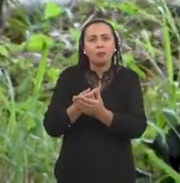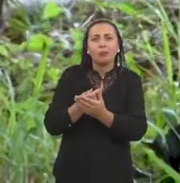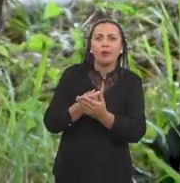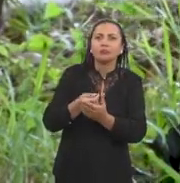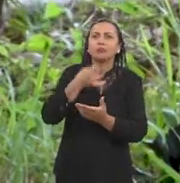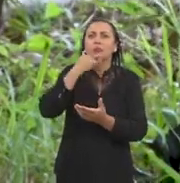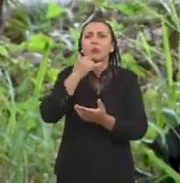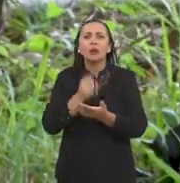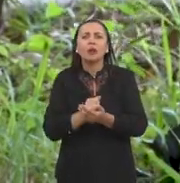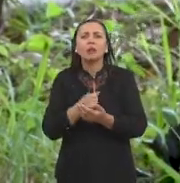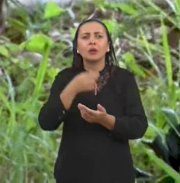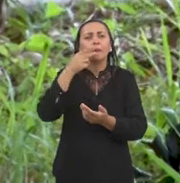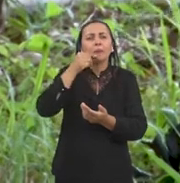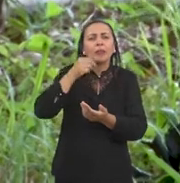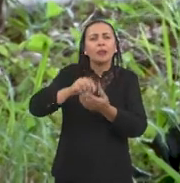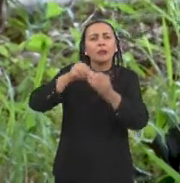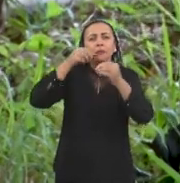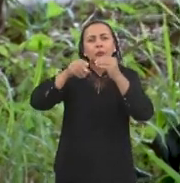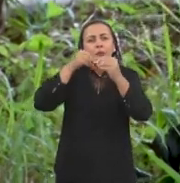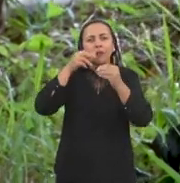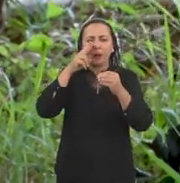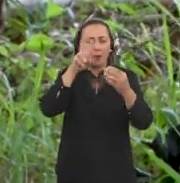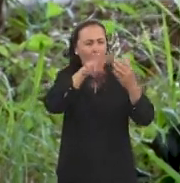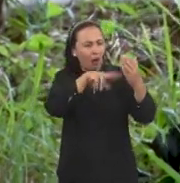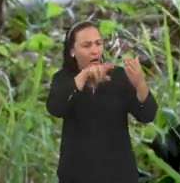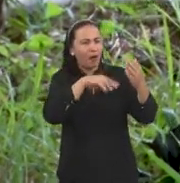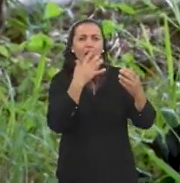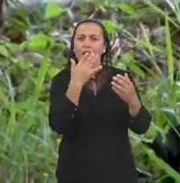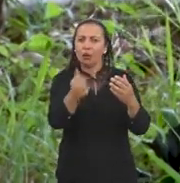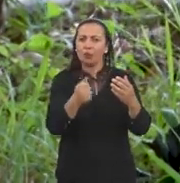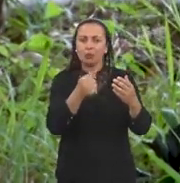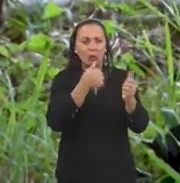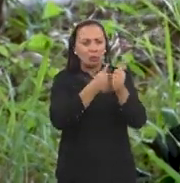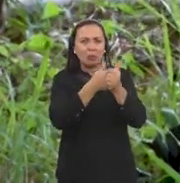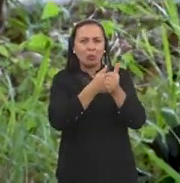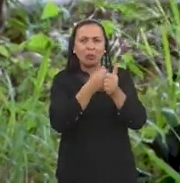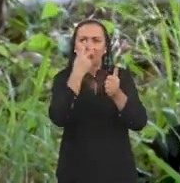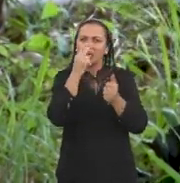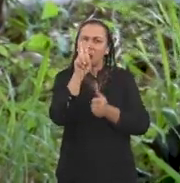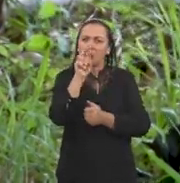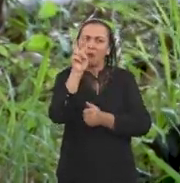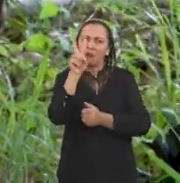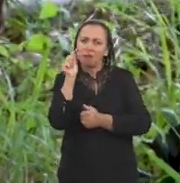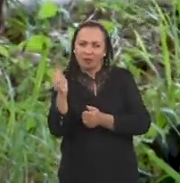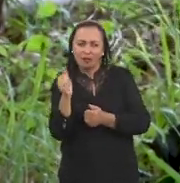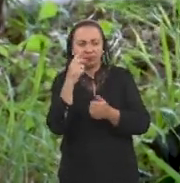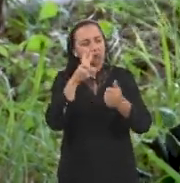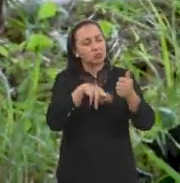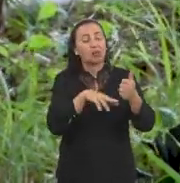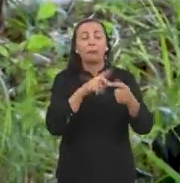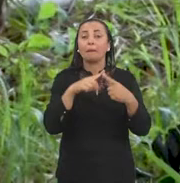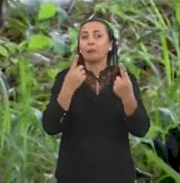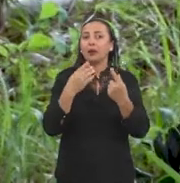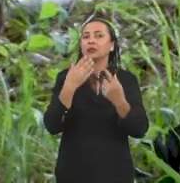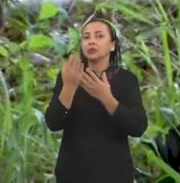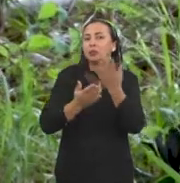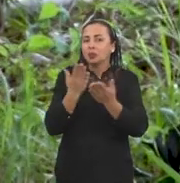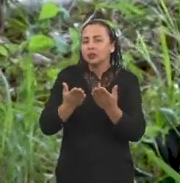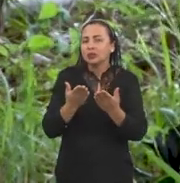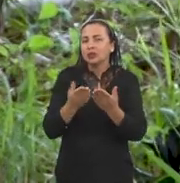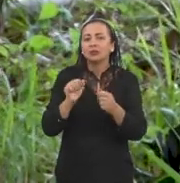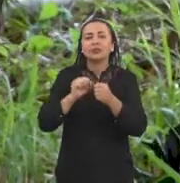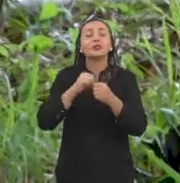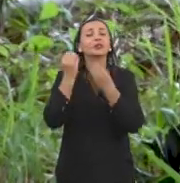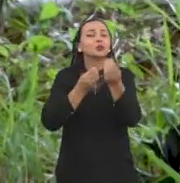uma bebida com sabor de uva, por exemplo, a gente observa que ela vem com uma coloração que se aproxima do fruto. O processo geralmente é feito de